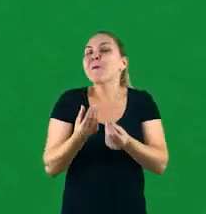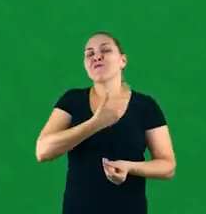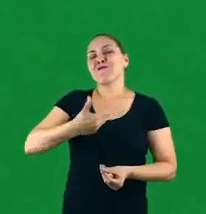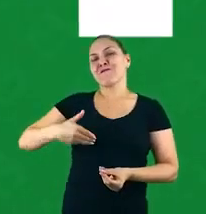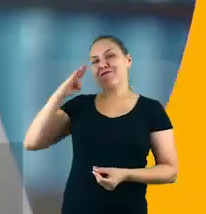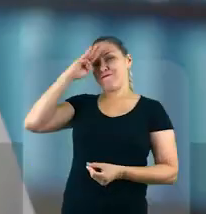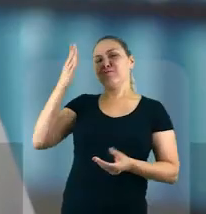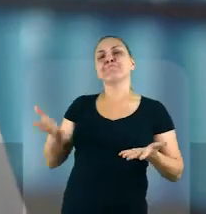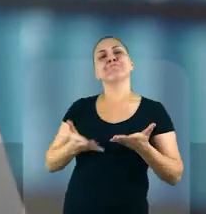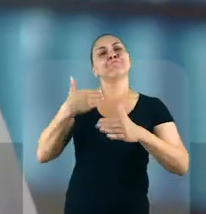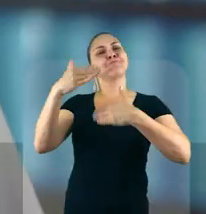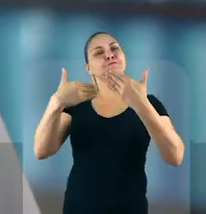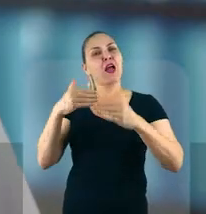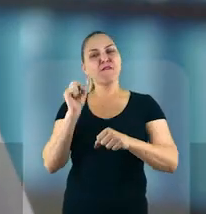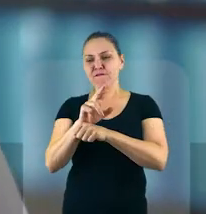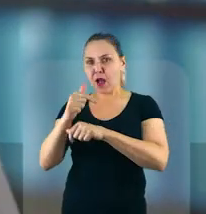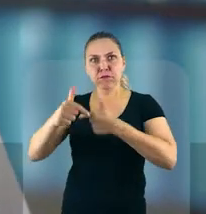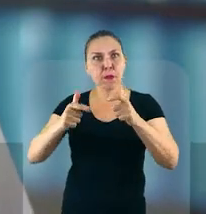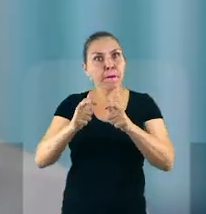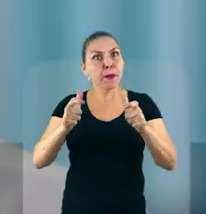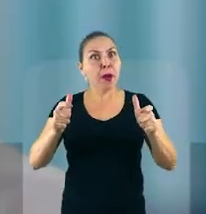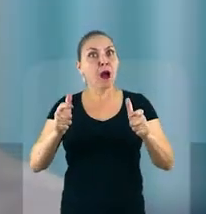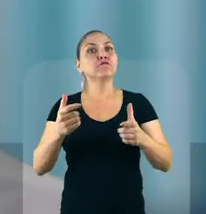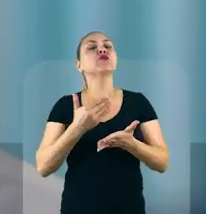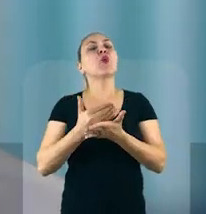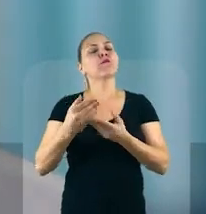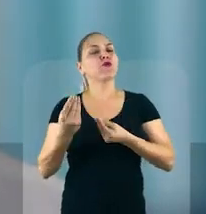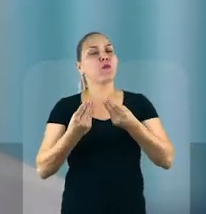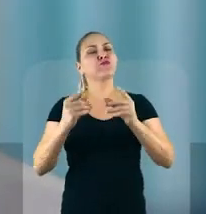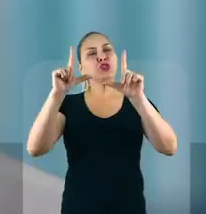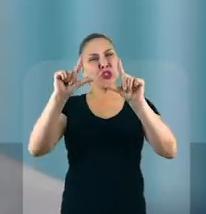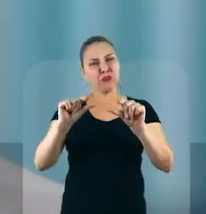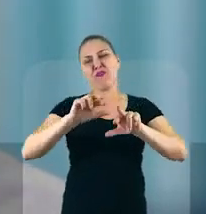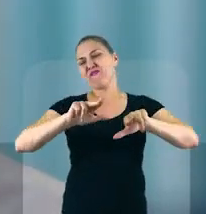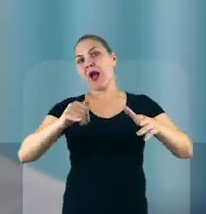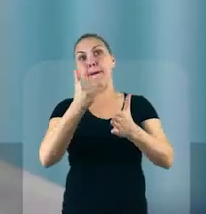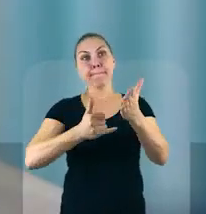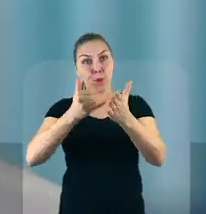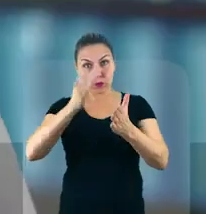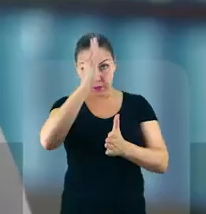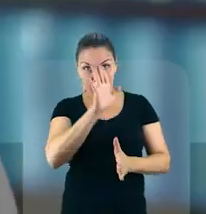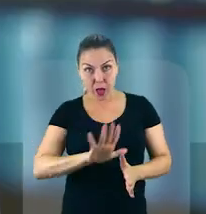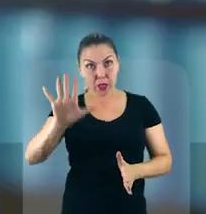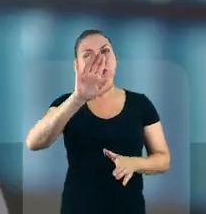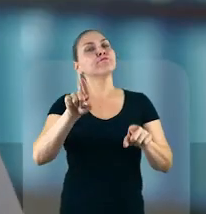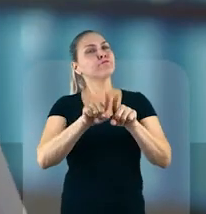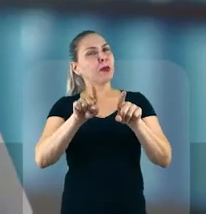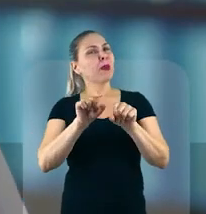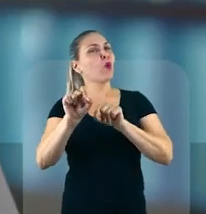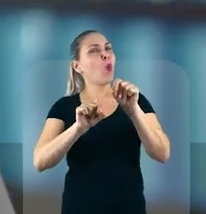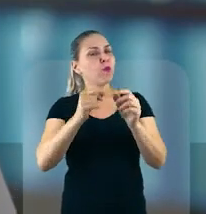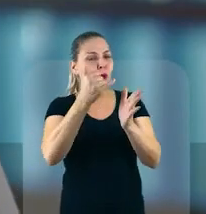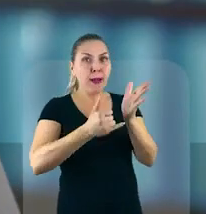Desde quando assumimos, diminuímos vários impostos no Brasil. Também zeramos os impostos na cesta básica. Cortamos em